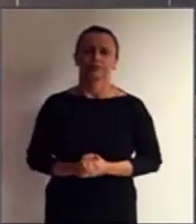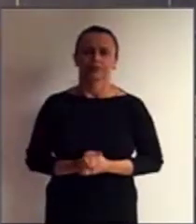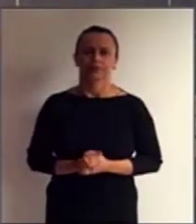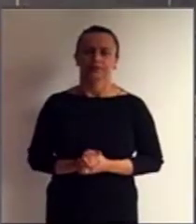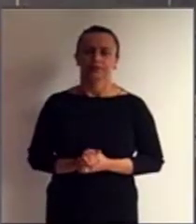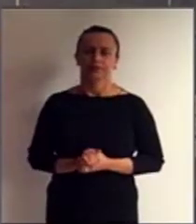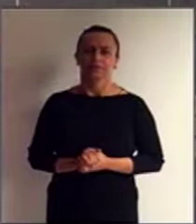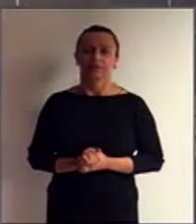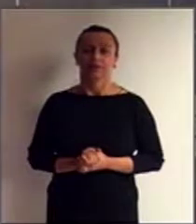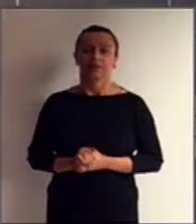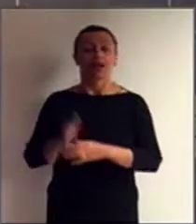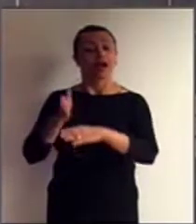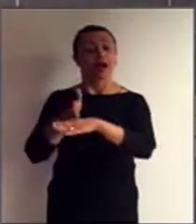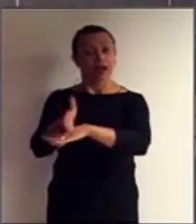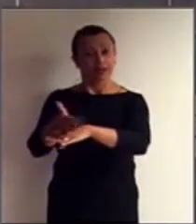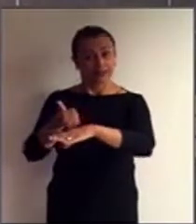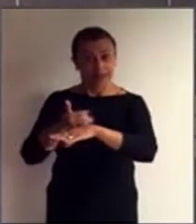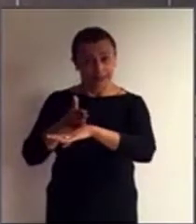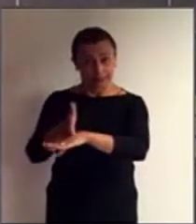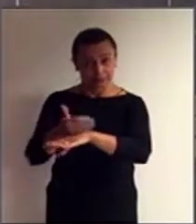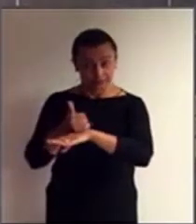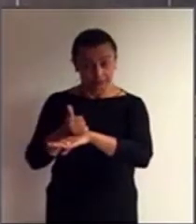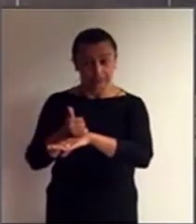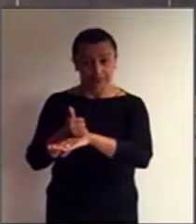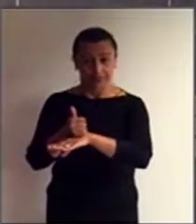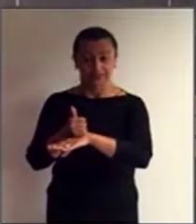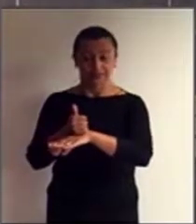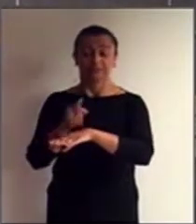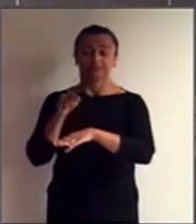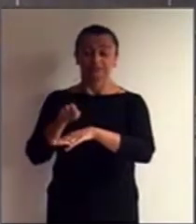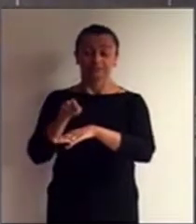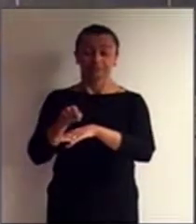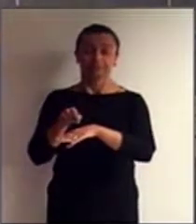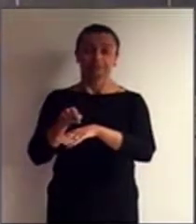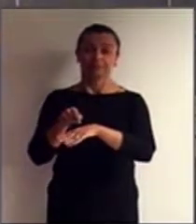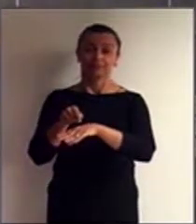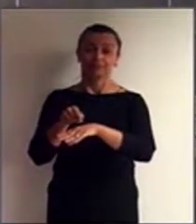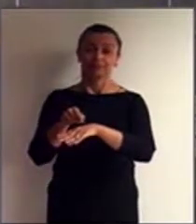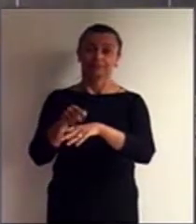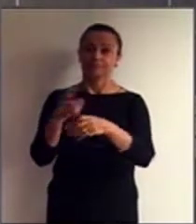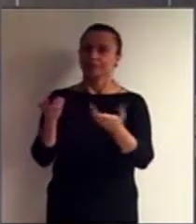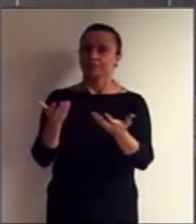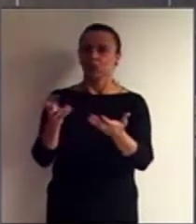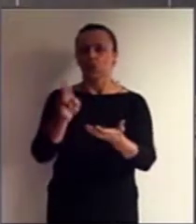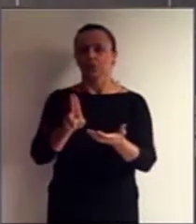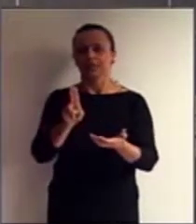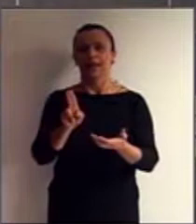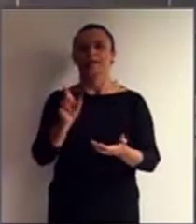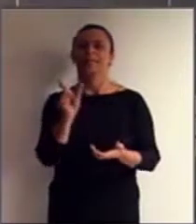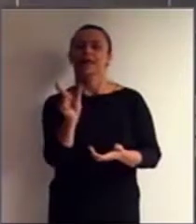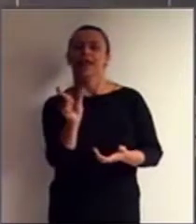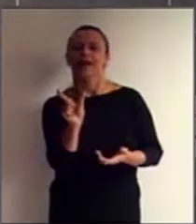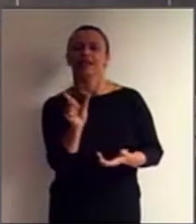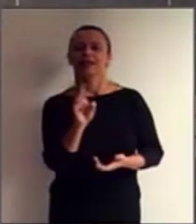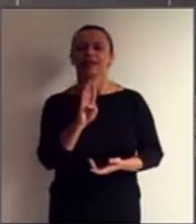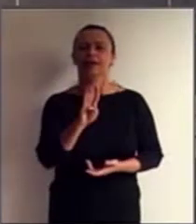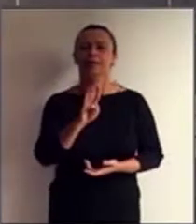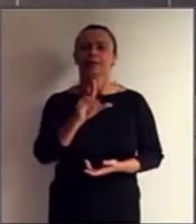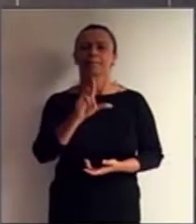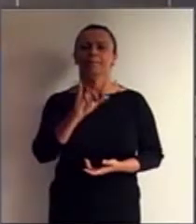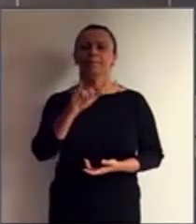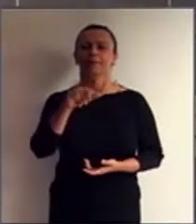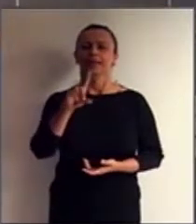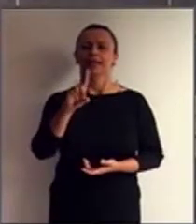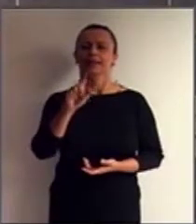acessibilidade que trata desta, vamos usar a palavra blindagem, que trata